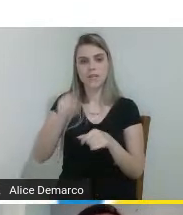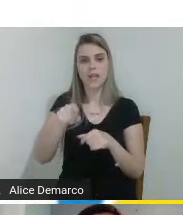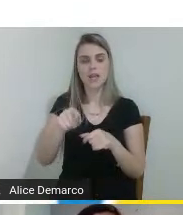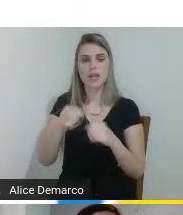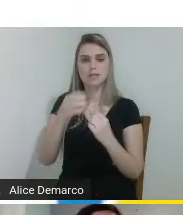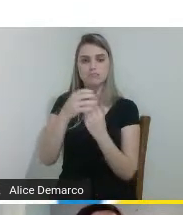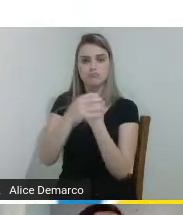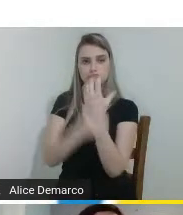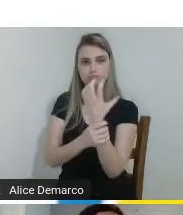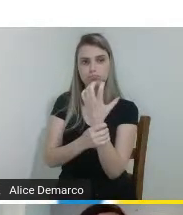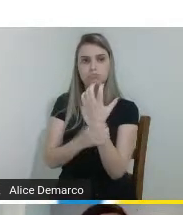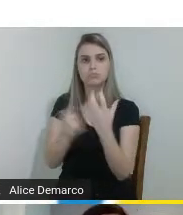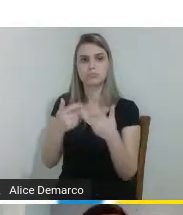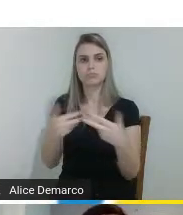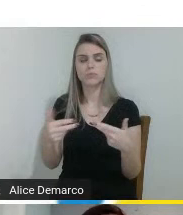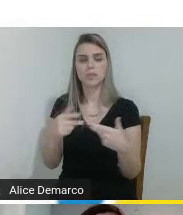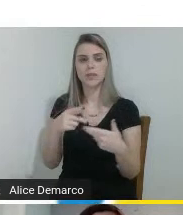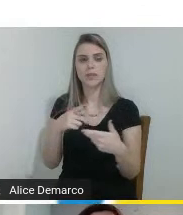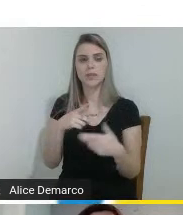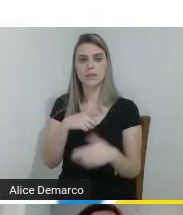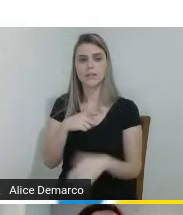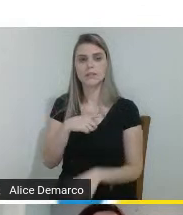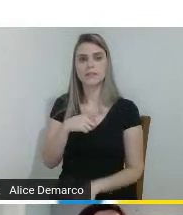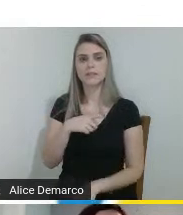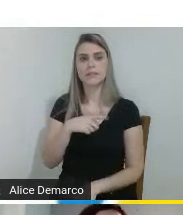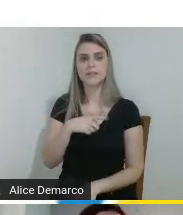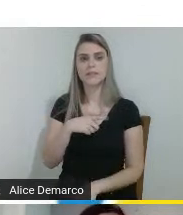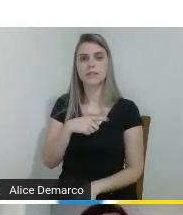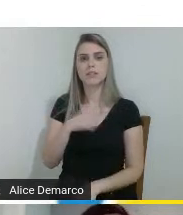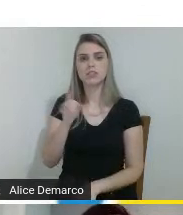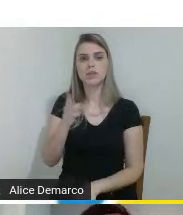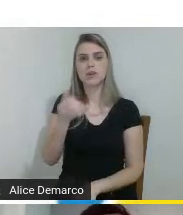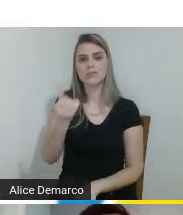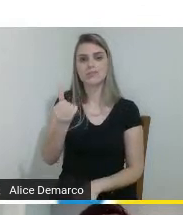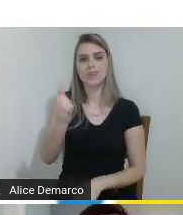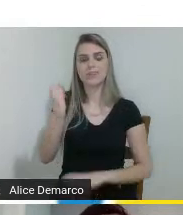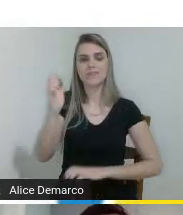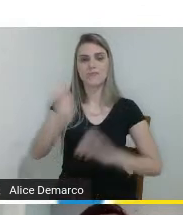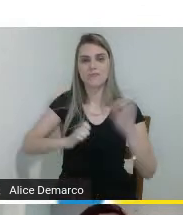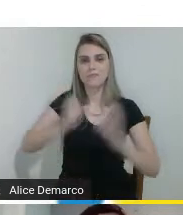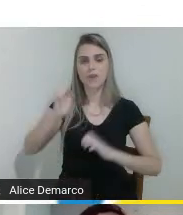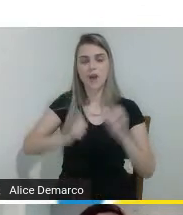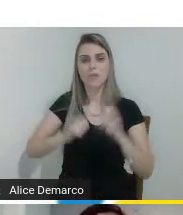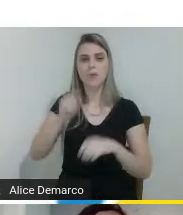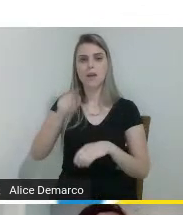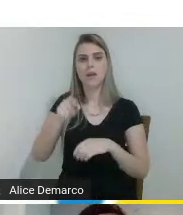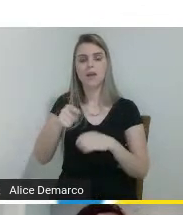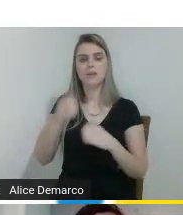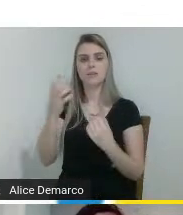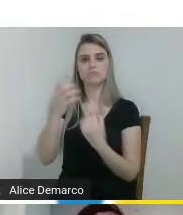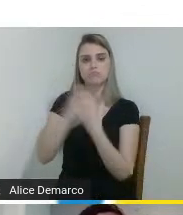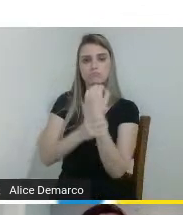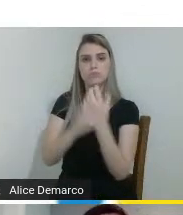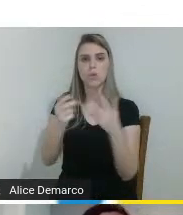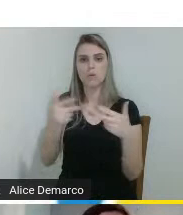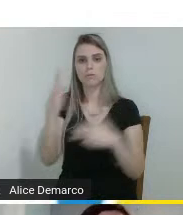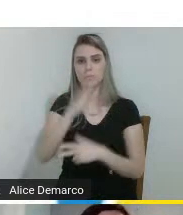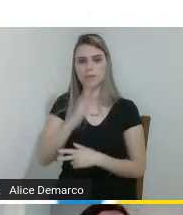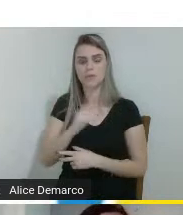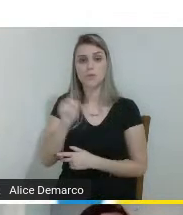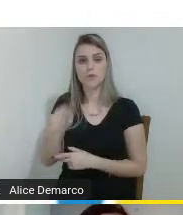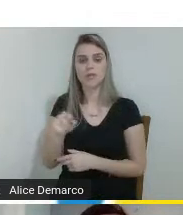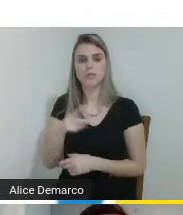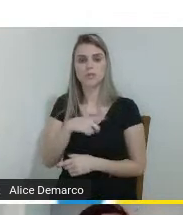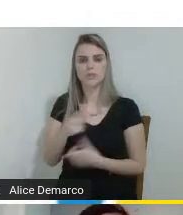tem origem estrangeira e tem apenas seis fábricas de prótese no Brasil, essas próteses acabam por ter um custo